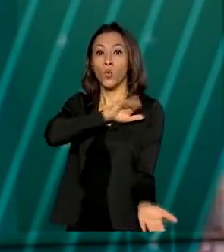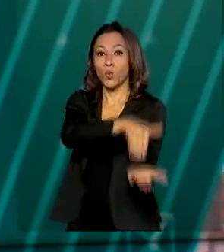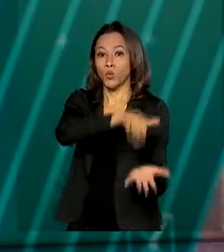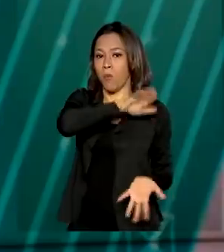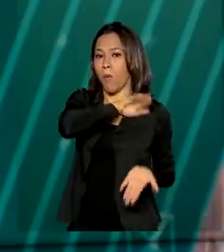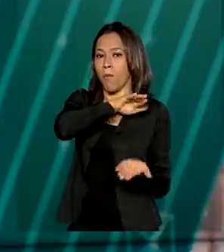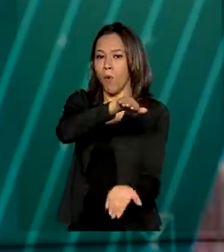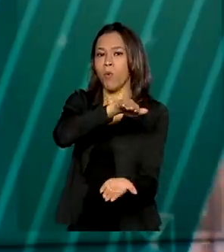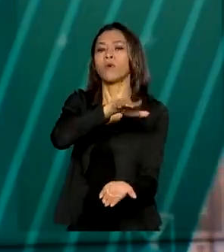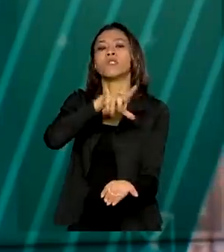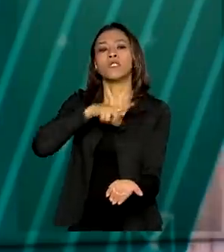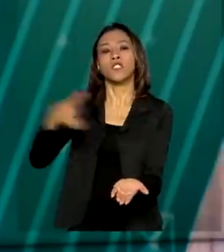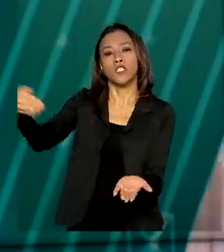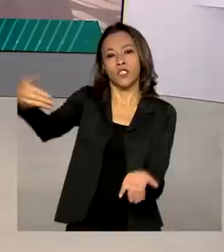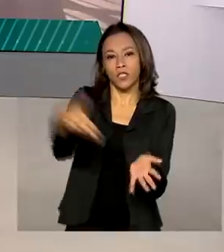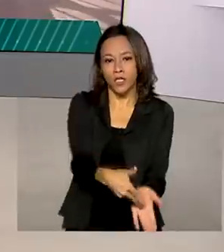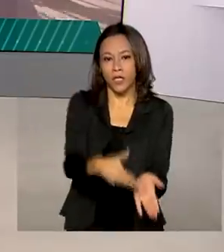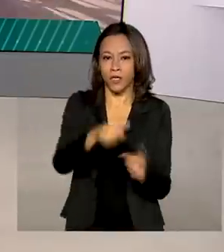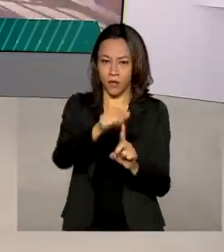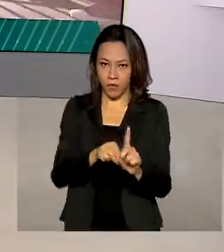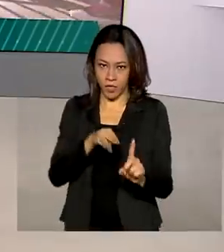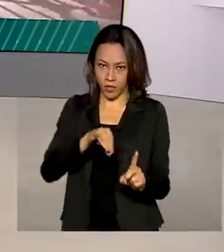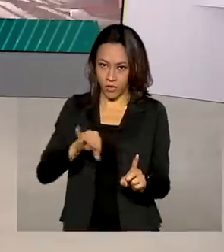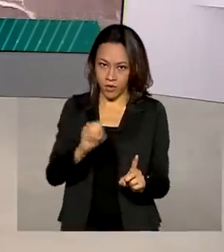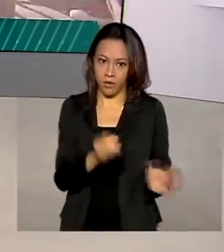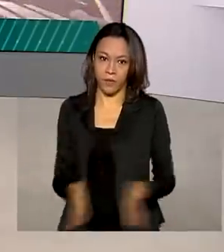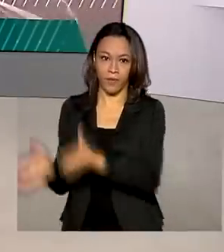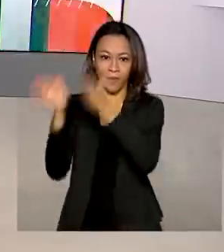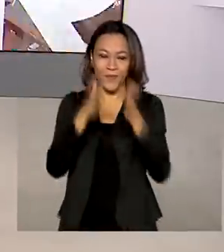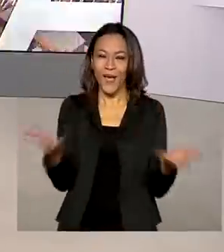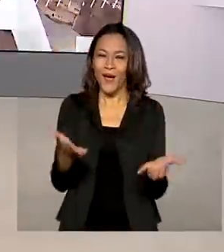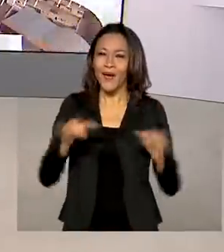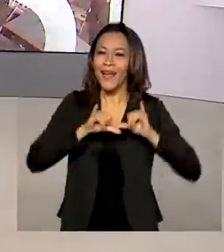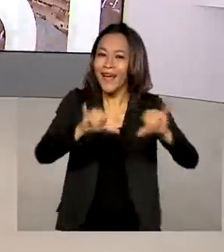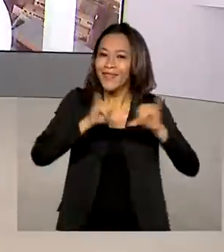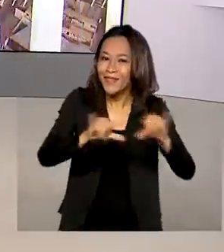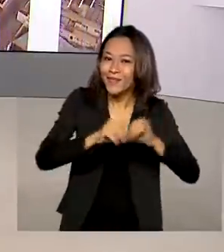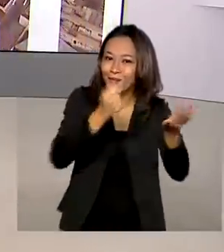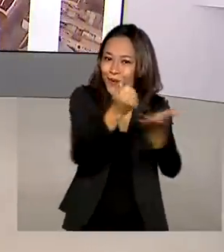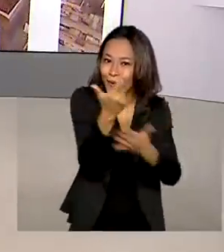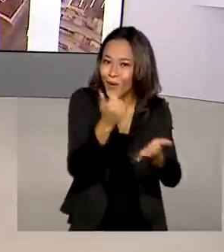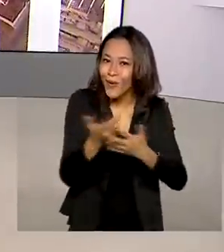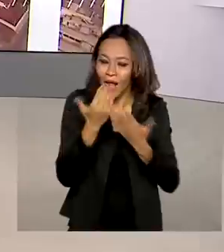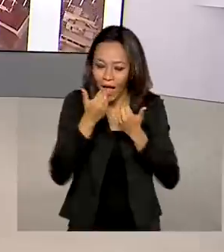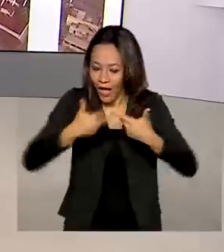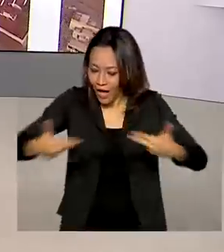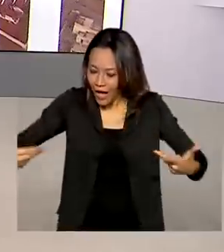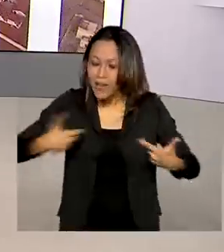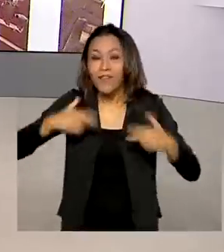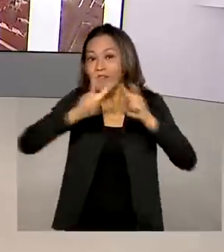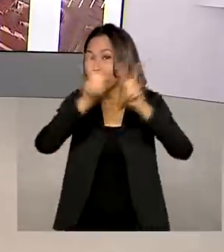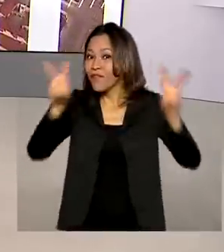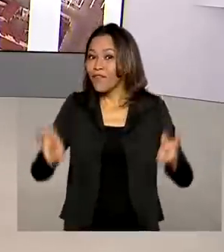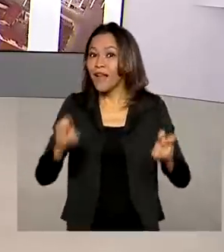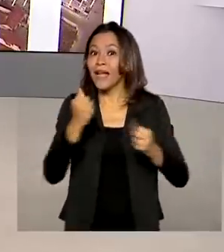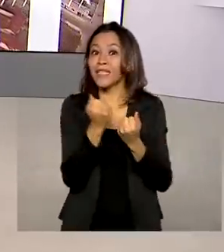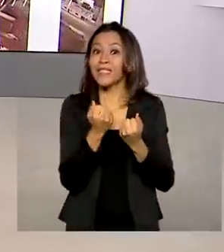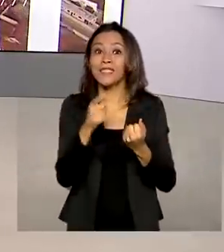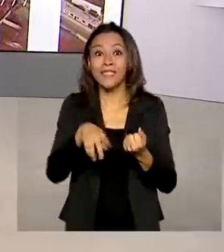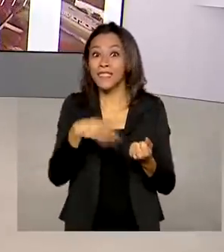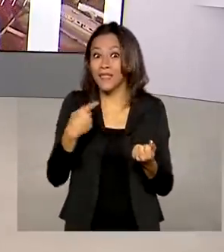de doses chega em maio. No quadro Carrinho de Compras dessa semana, vamos falar das plantas alimentícias não